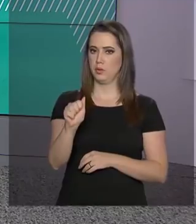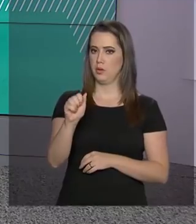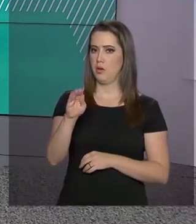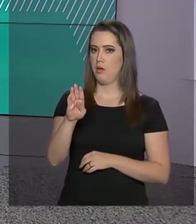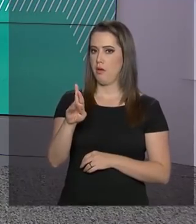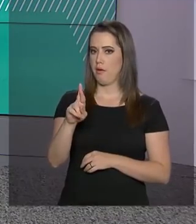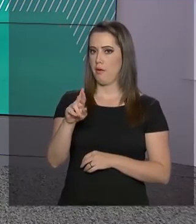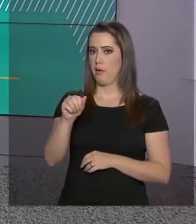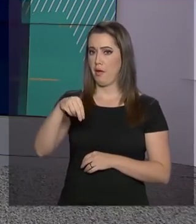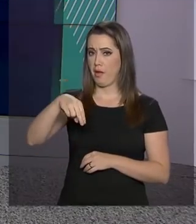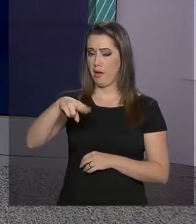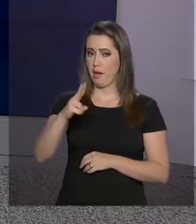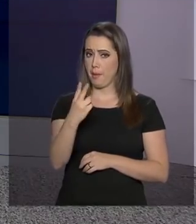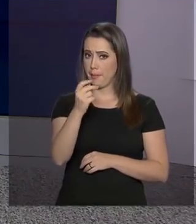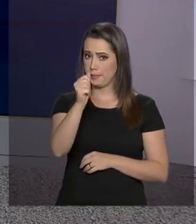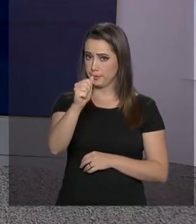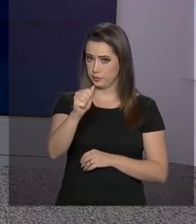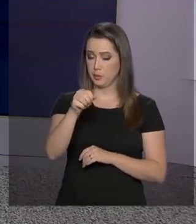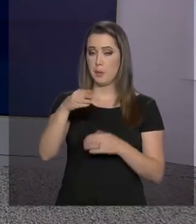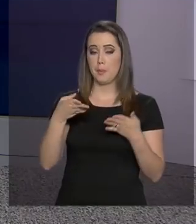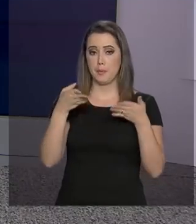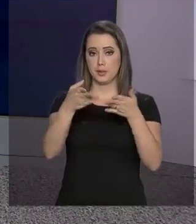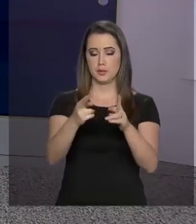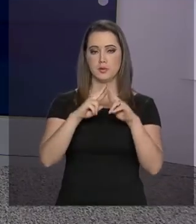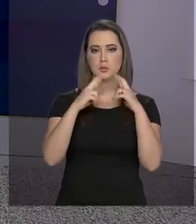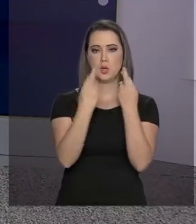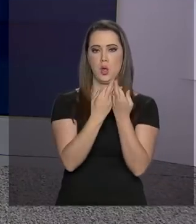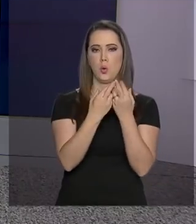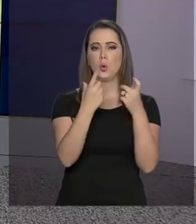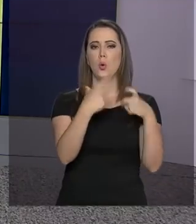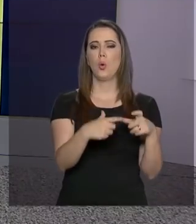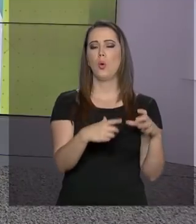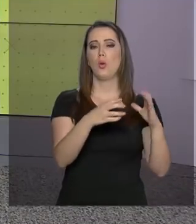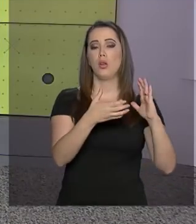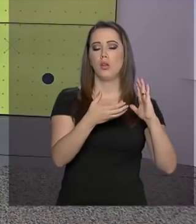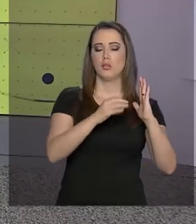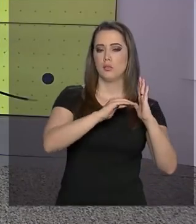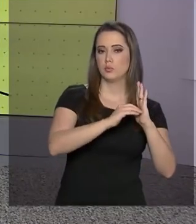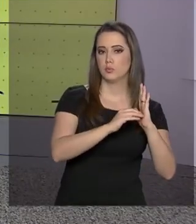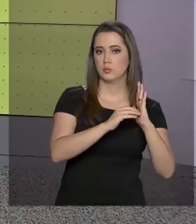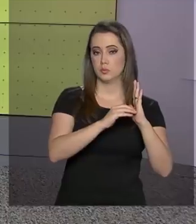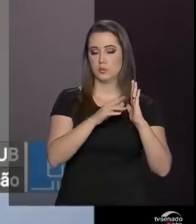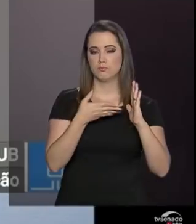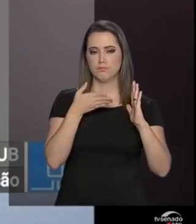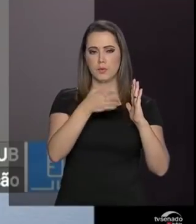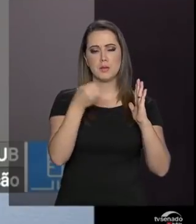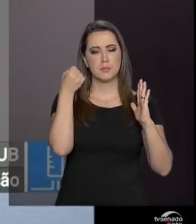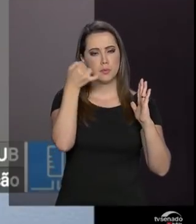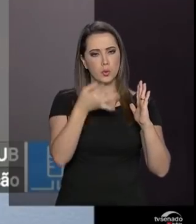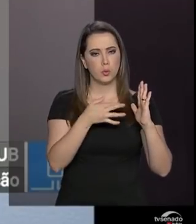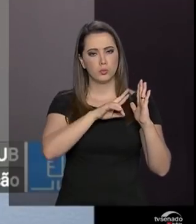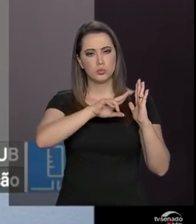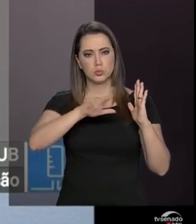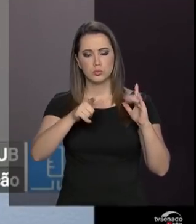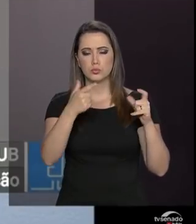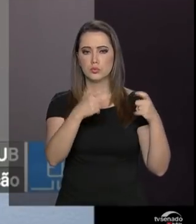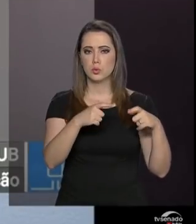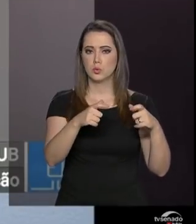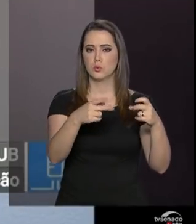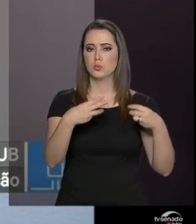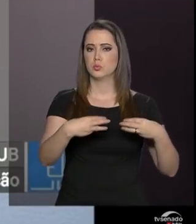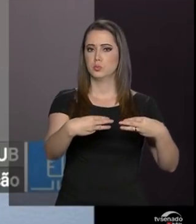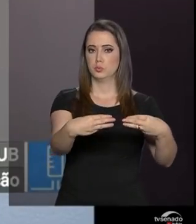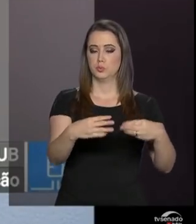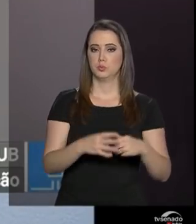participou hoje de uma audiência pública no Senado. Ele falou sobre as principais ações da pasta. O ministro da